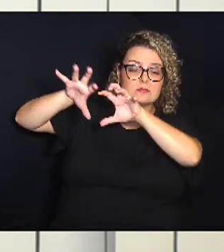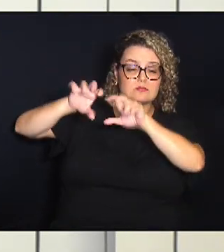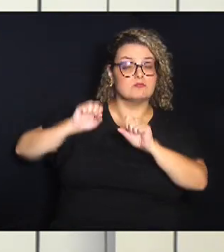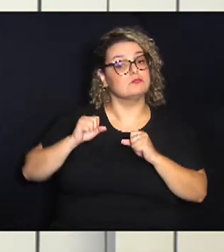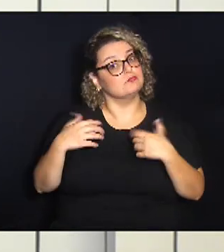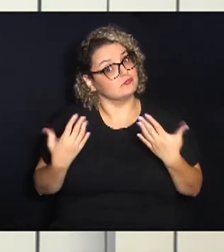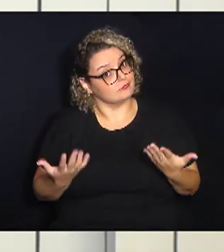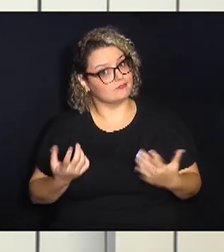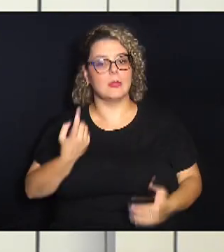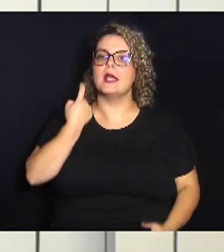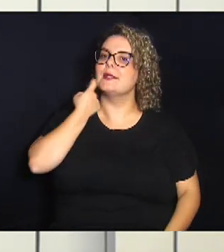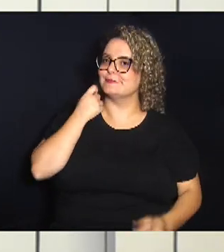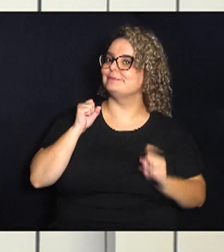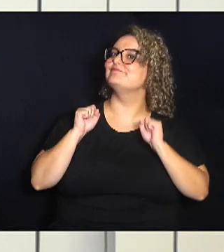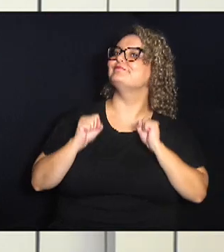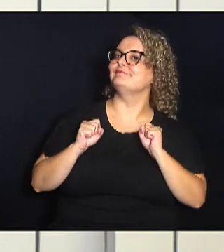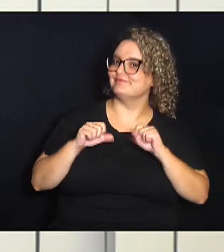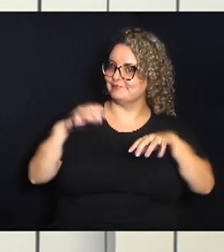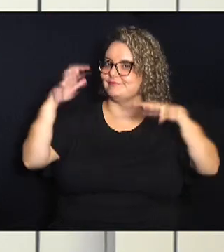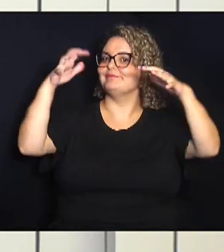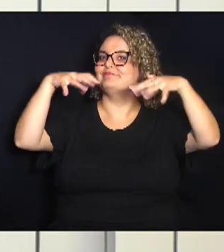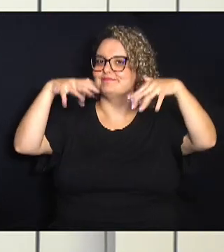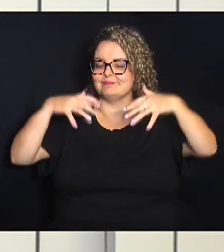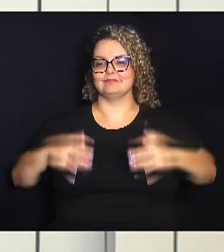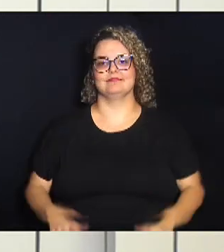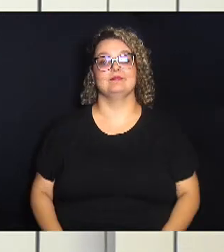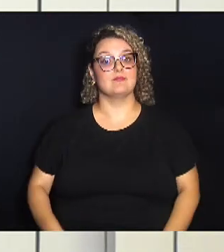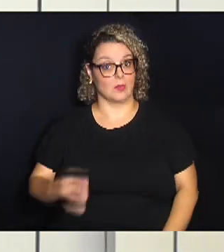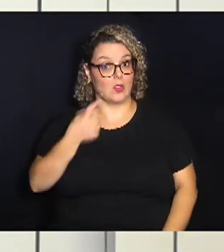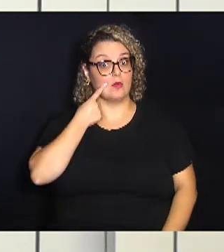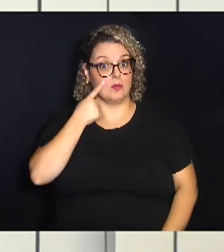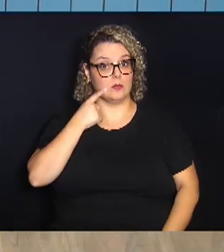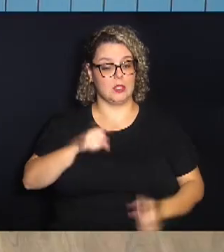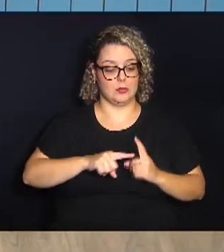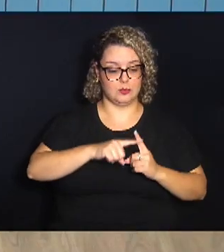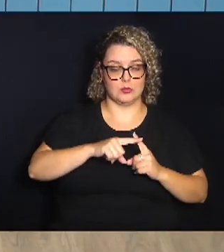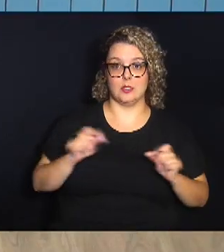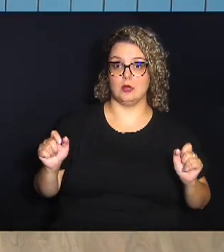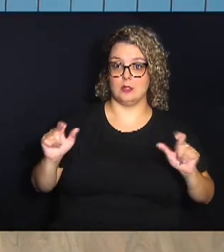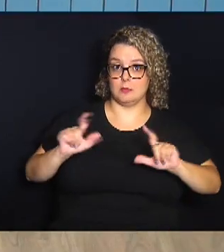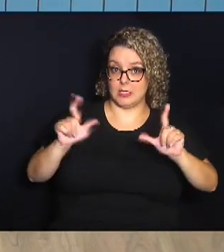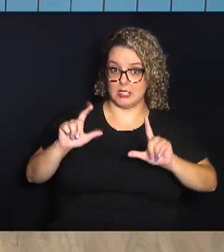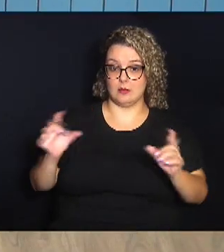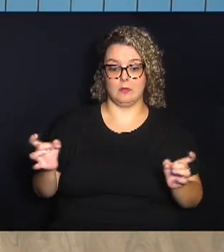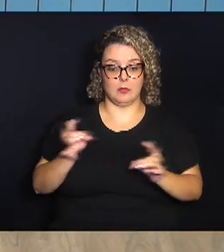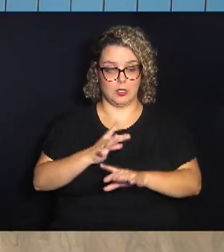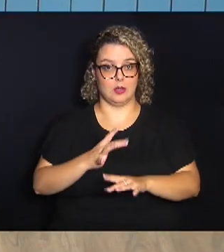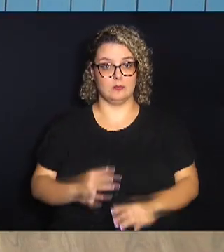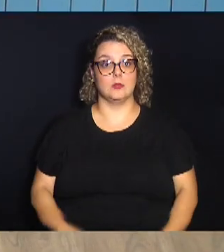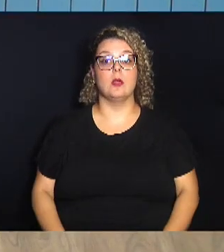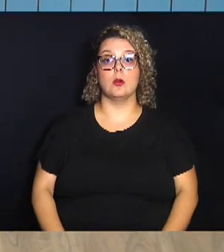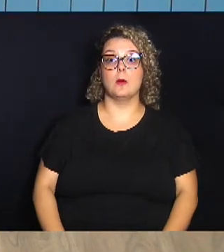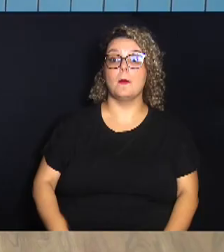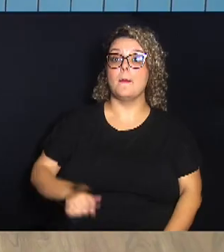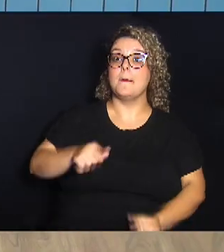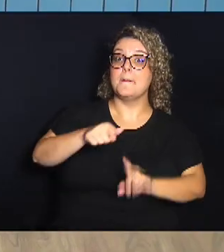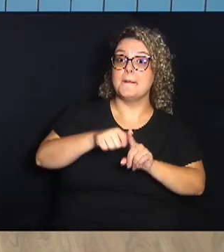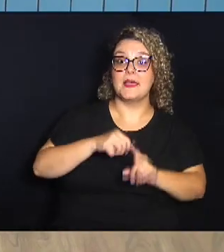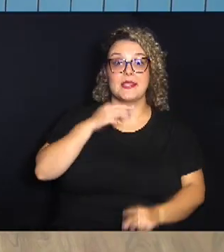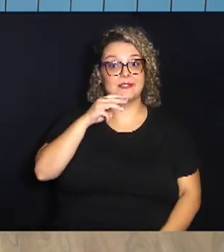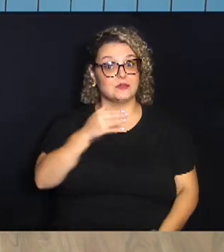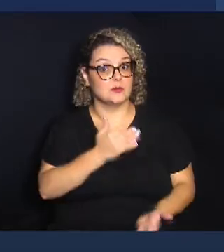sexta-feira também pode ser chuvosa. Vamos às temperaturas, porque elas já estão aqui na minha tela. Então, mês de março